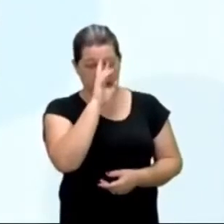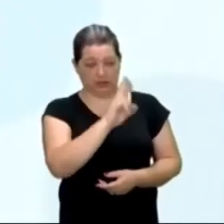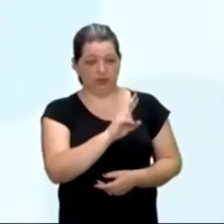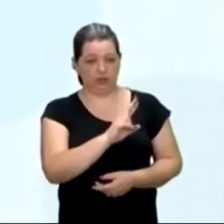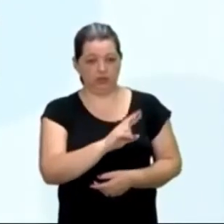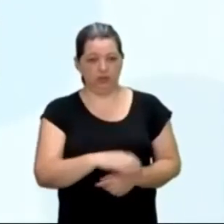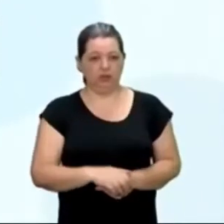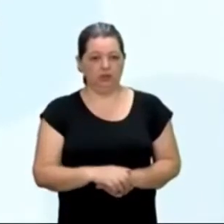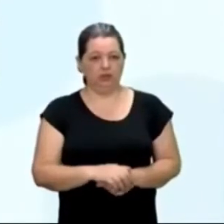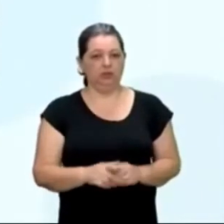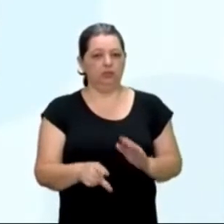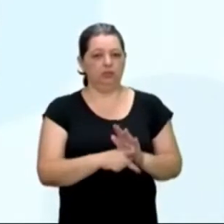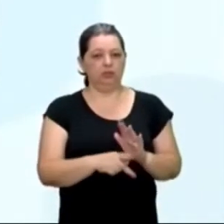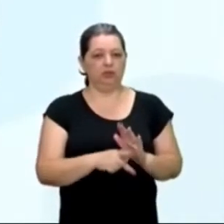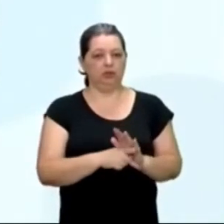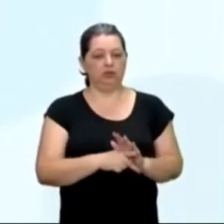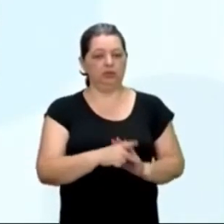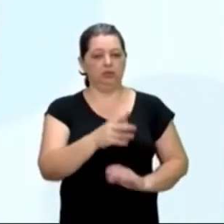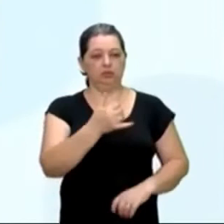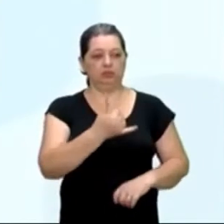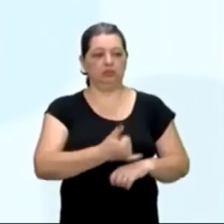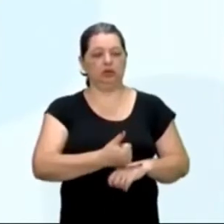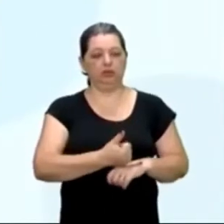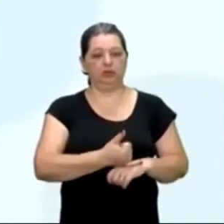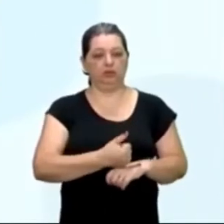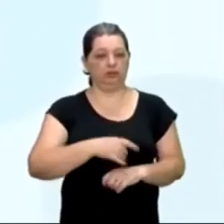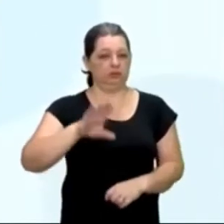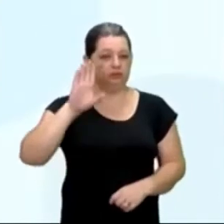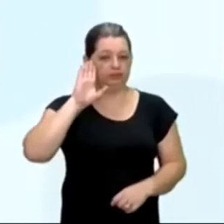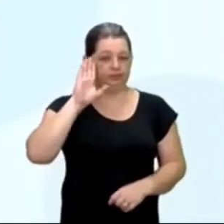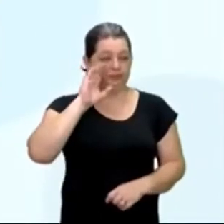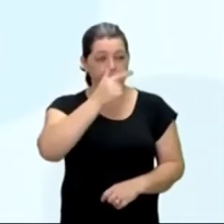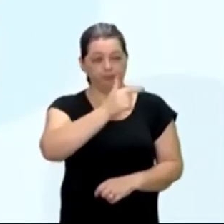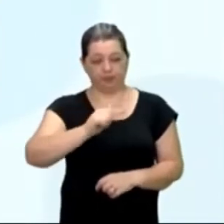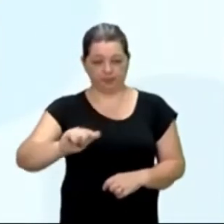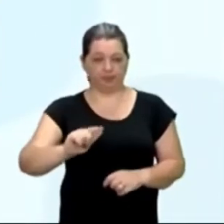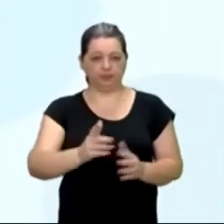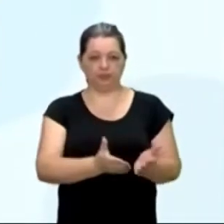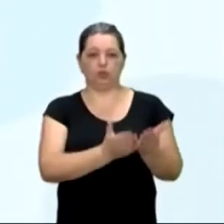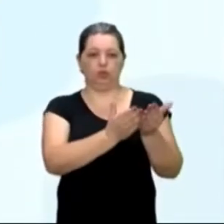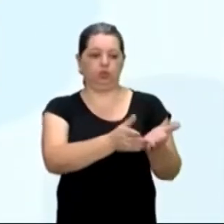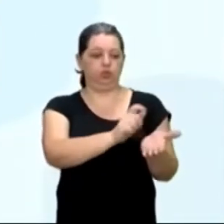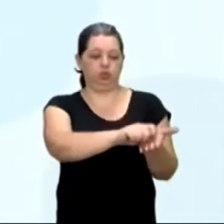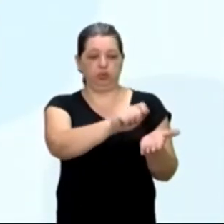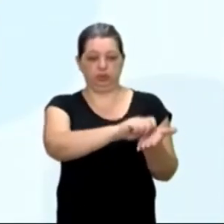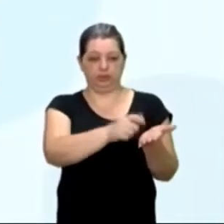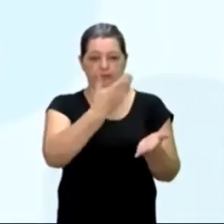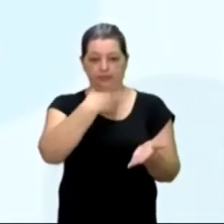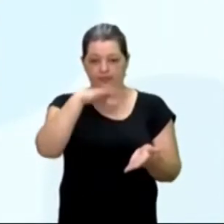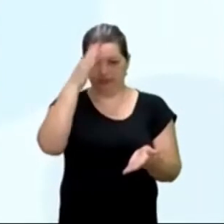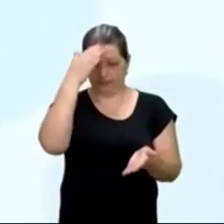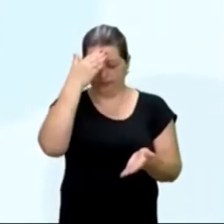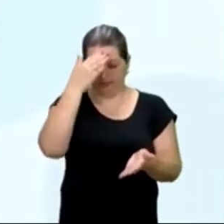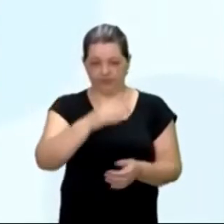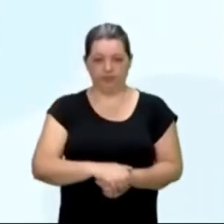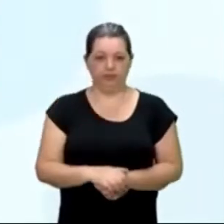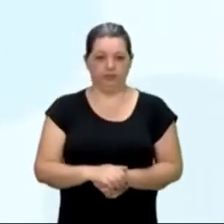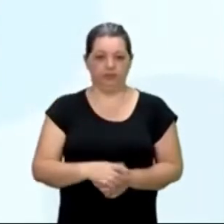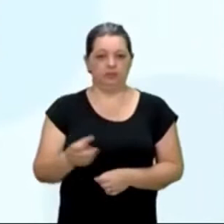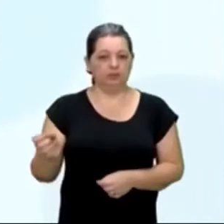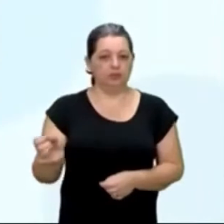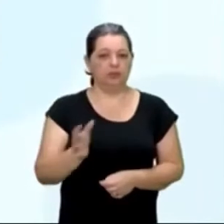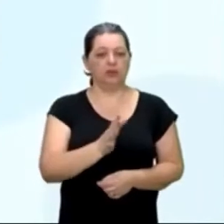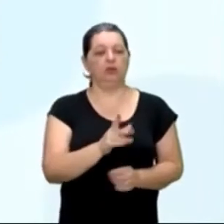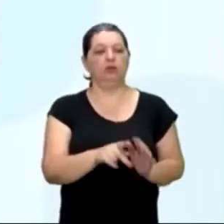posto que o capitão mora, desta vossa frota, e assim os outros capitães, escrevam a vossa alteza, a nova,